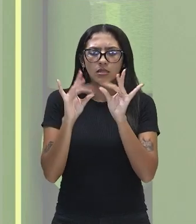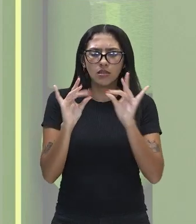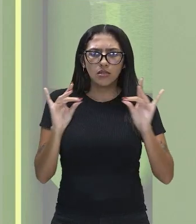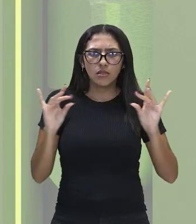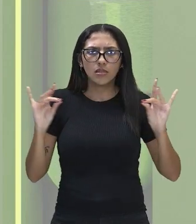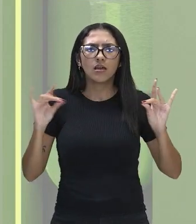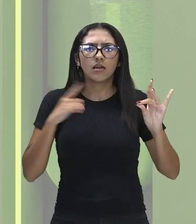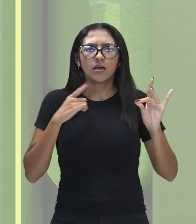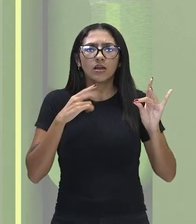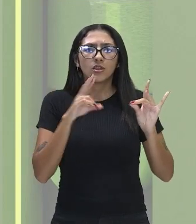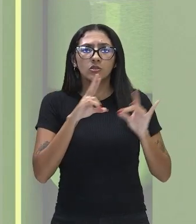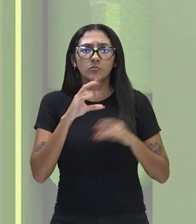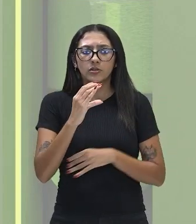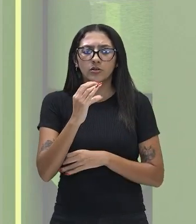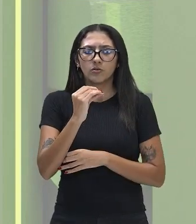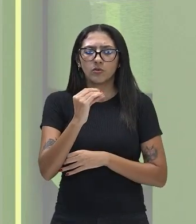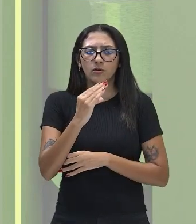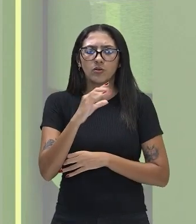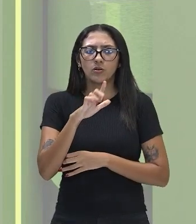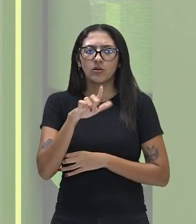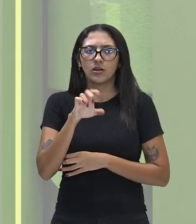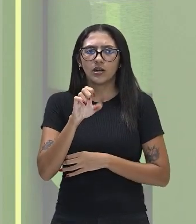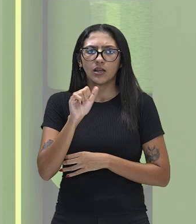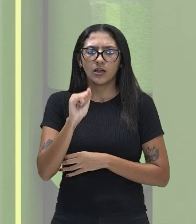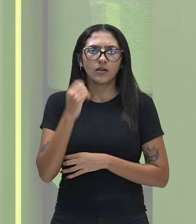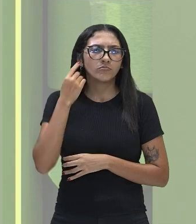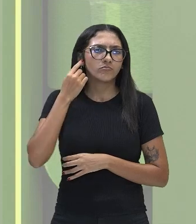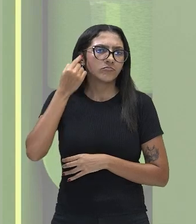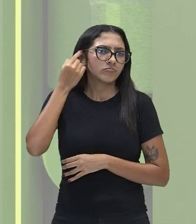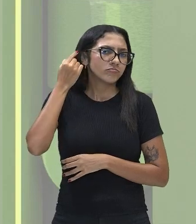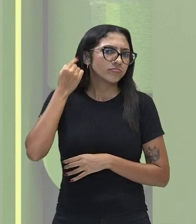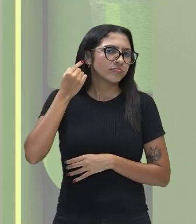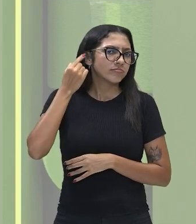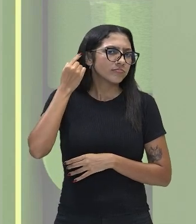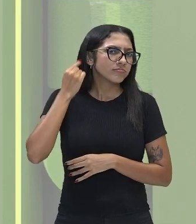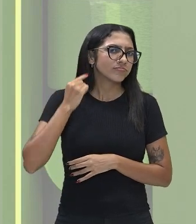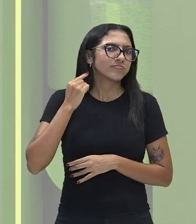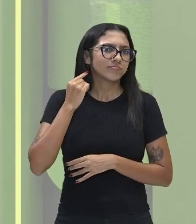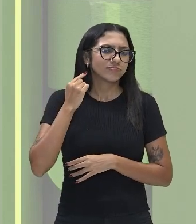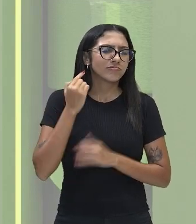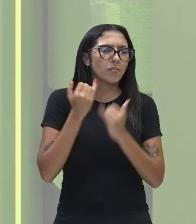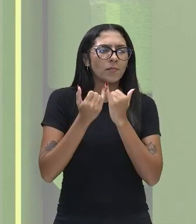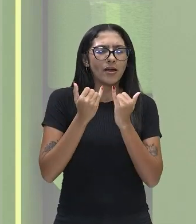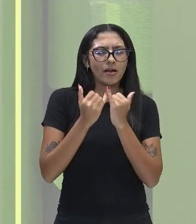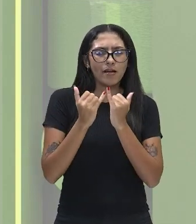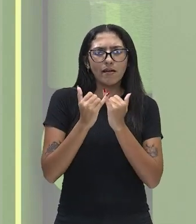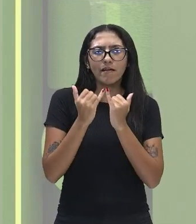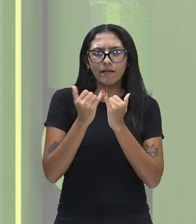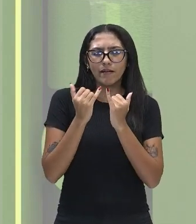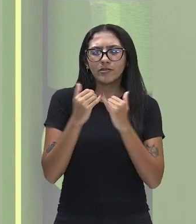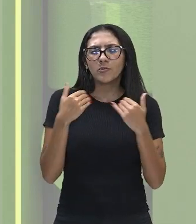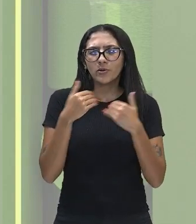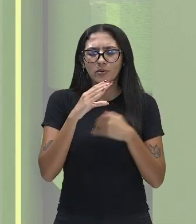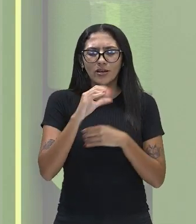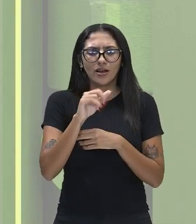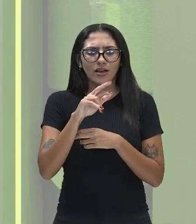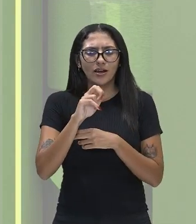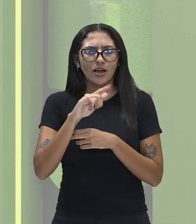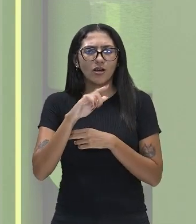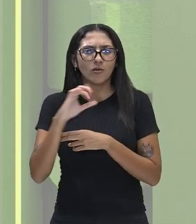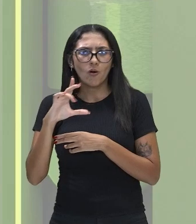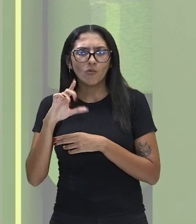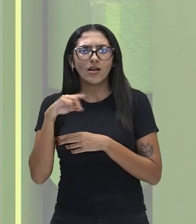chamada cóclea. Essa estrutura é parecida com um caracol. Não sei se todos vocês já viram como que é um